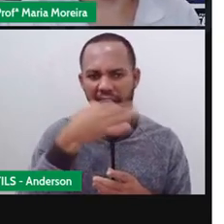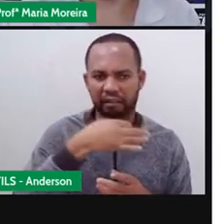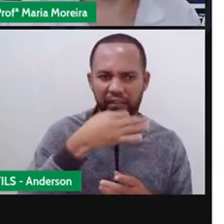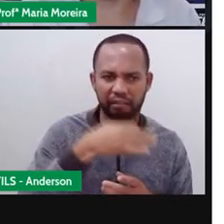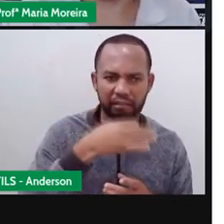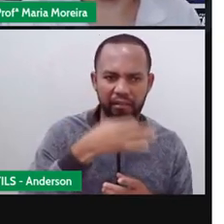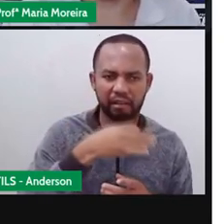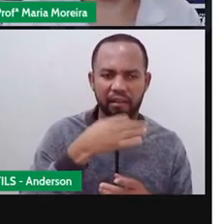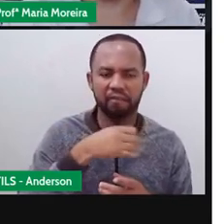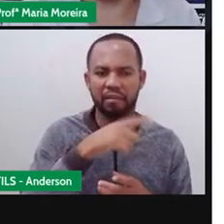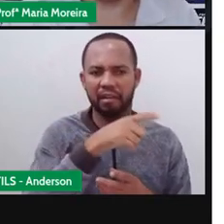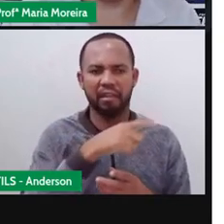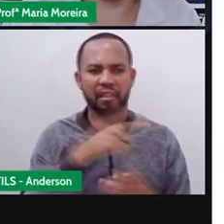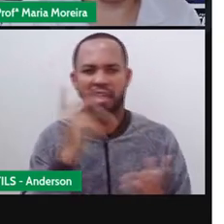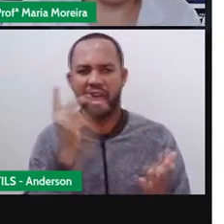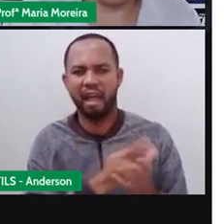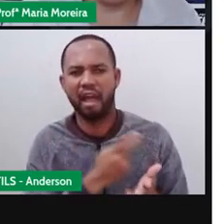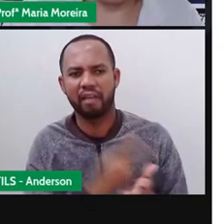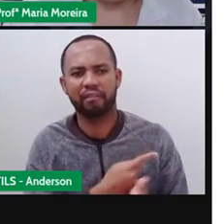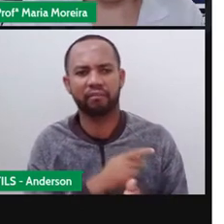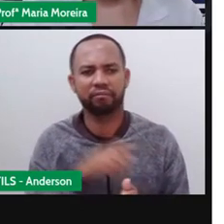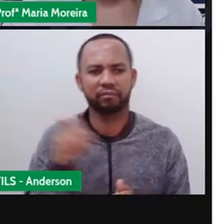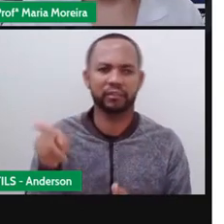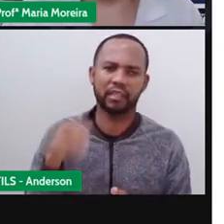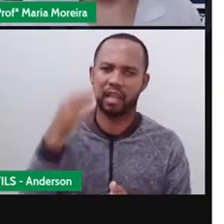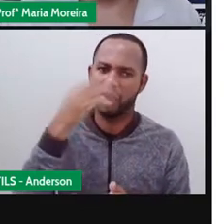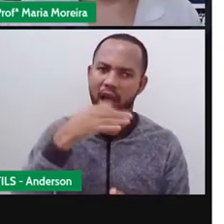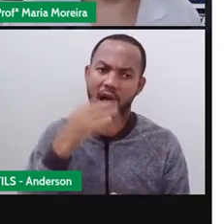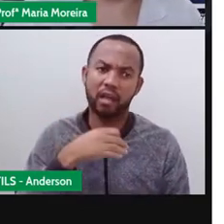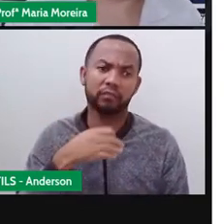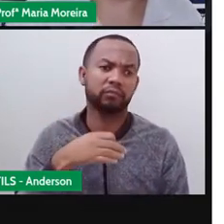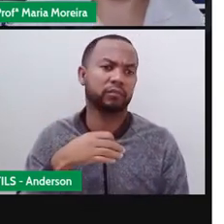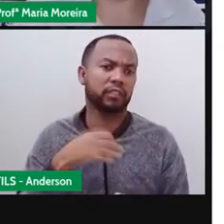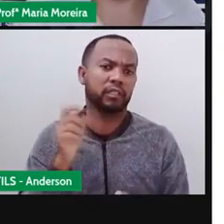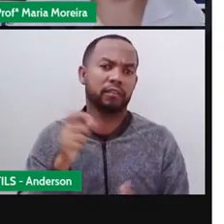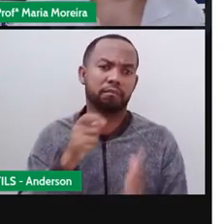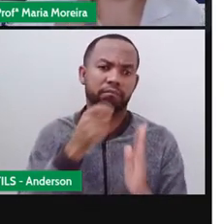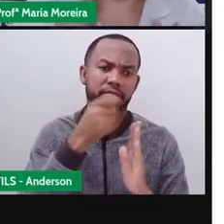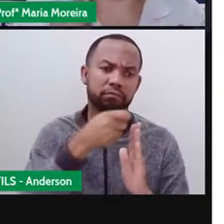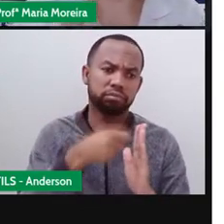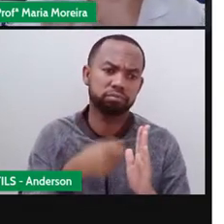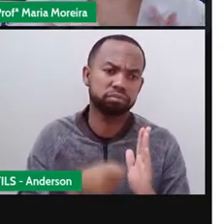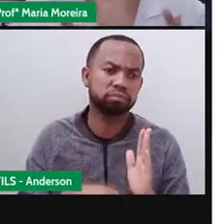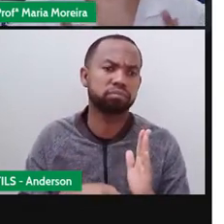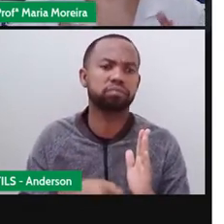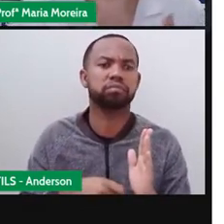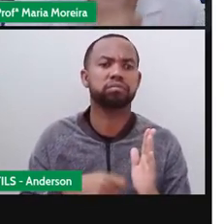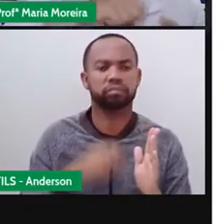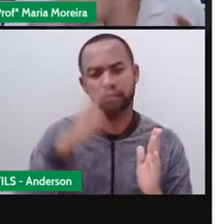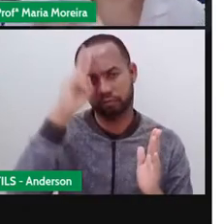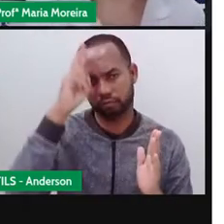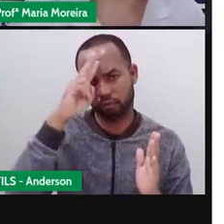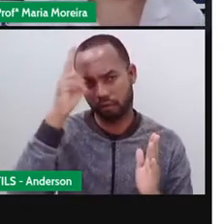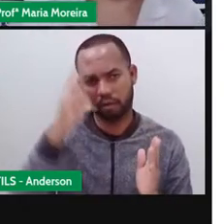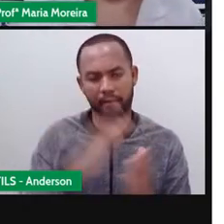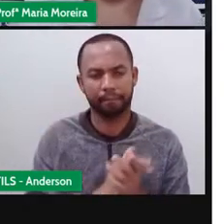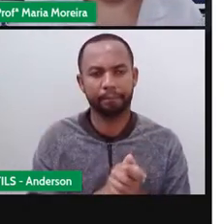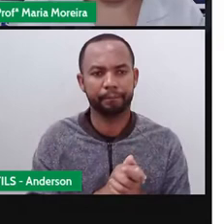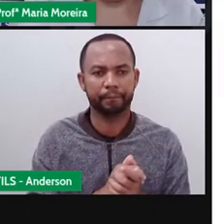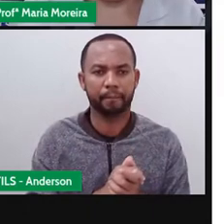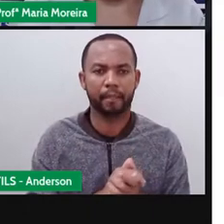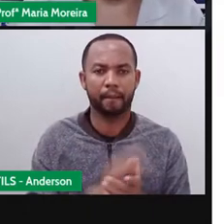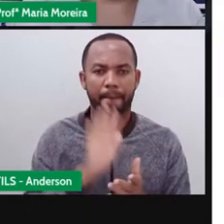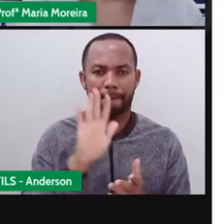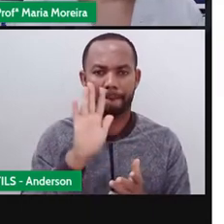que consideravam o quê? Errado. E aí, o que é ele fez? Sobco, ele não chegou a escrever.